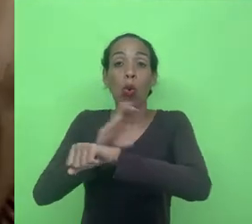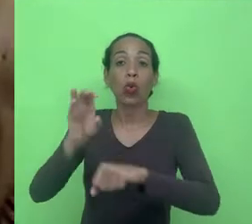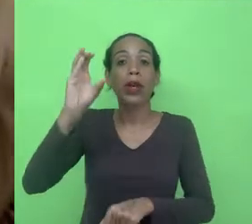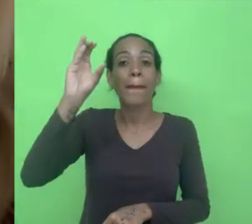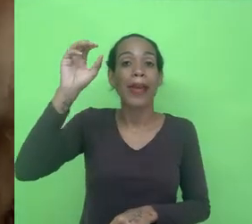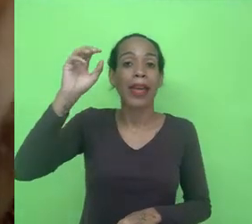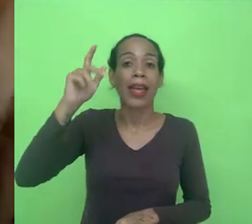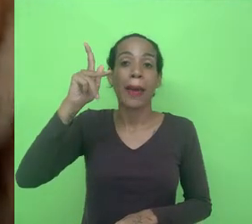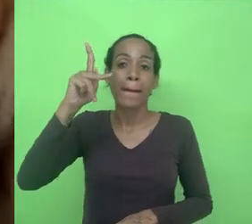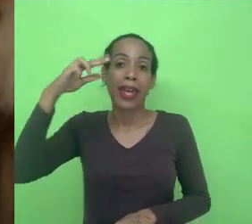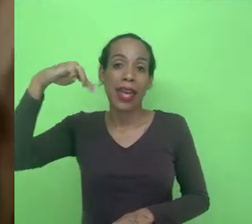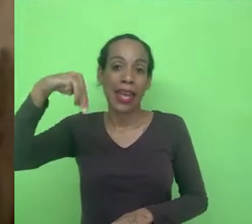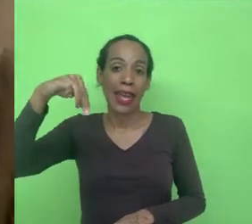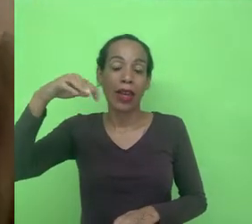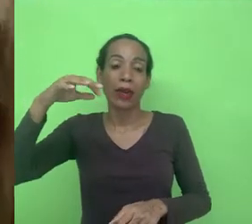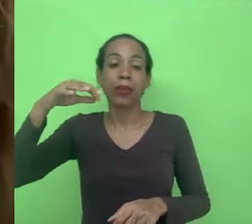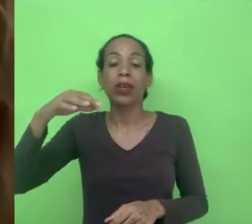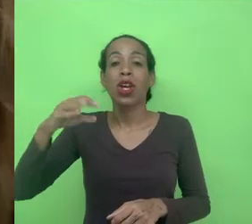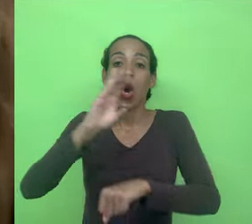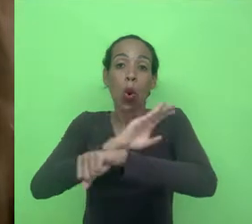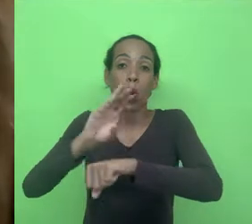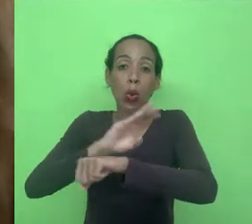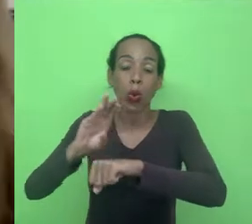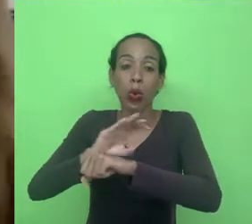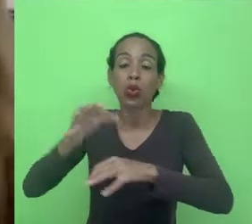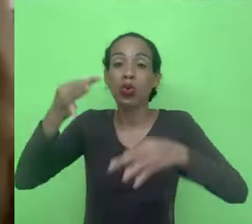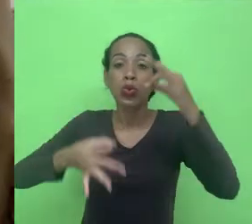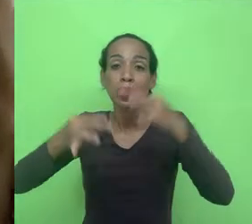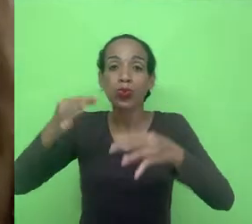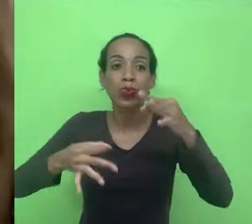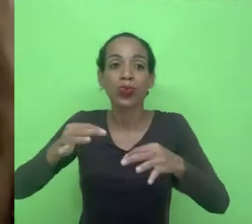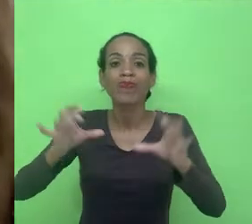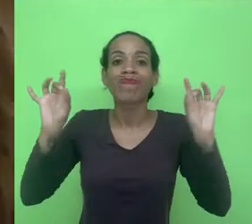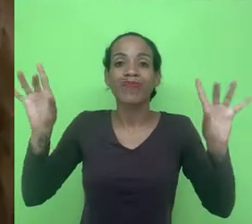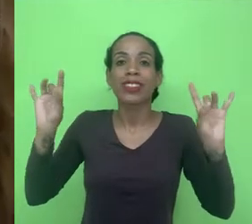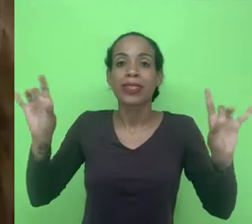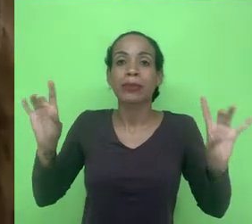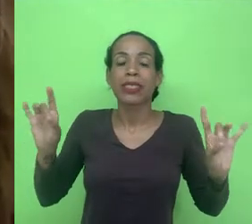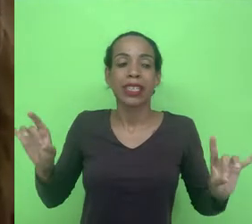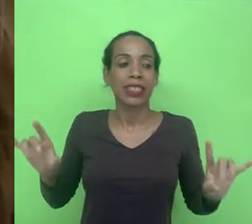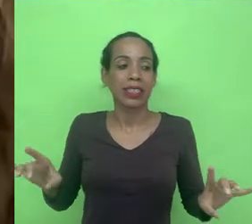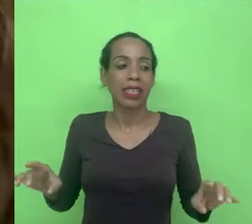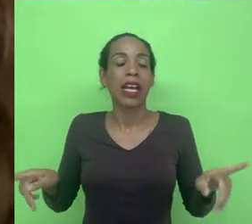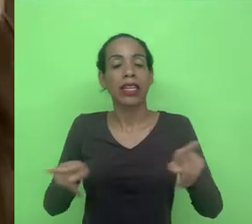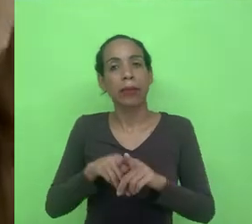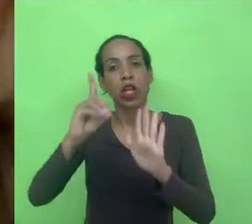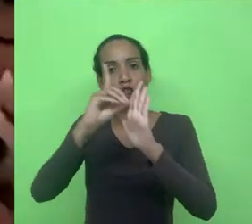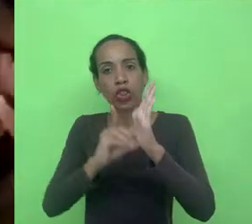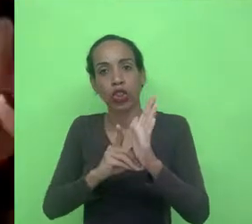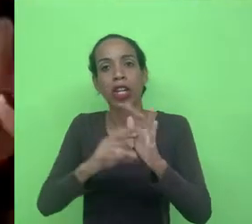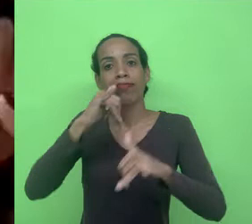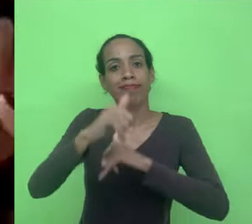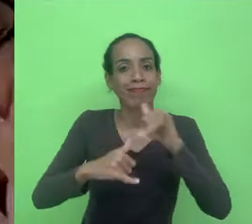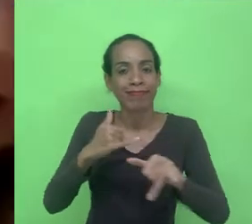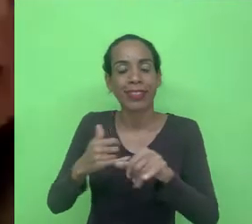Jurídicos Especializados e de fato ele também faz essa conjugação de direito e tecnologia lá nós todos os nossos nossos